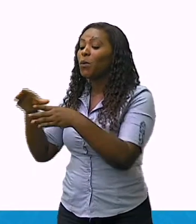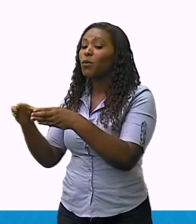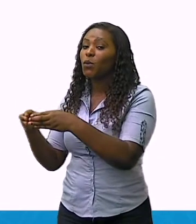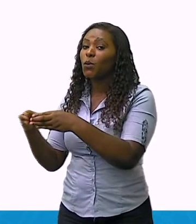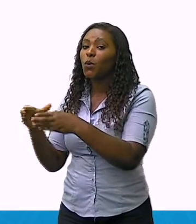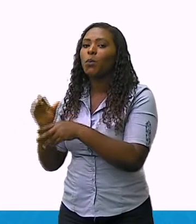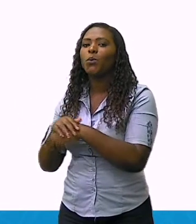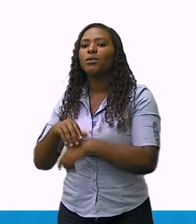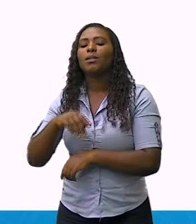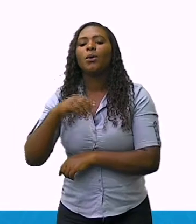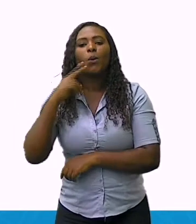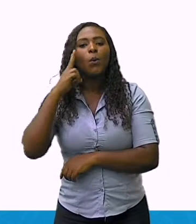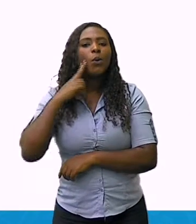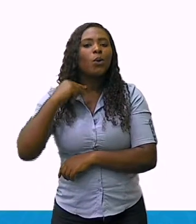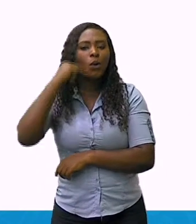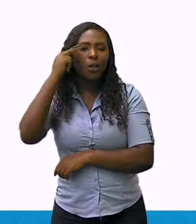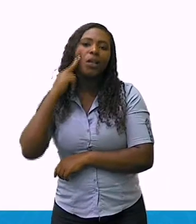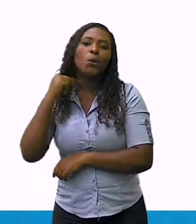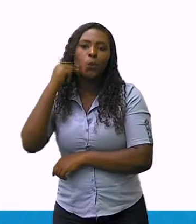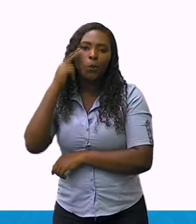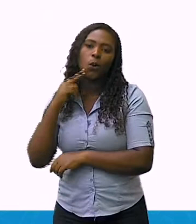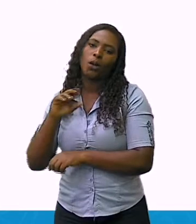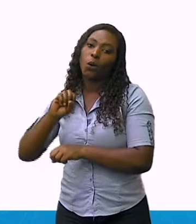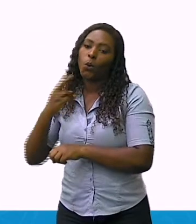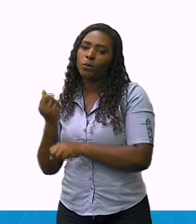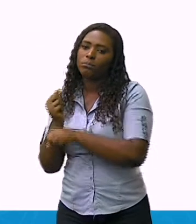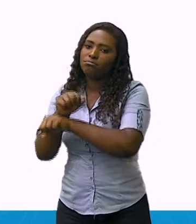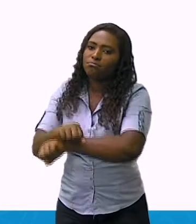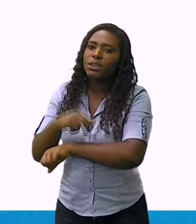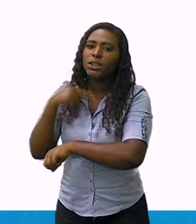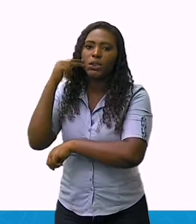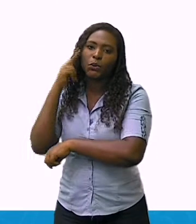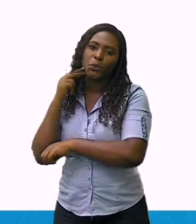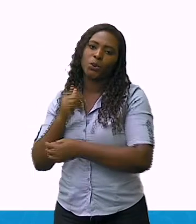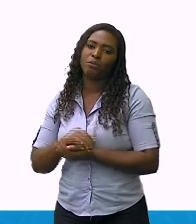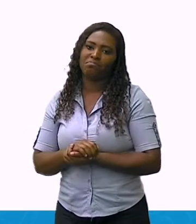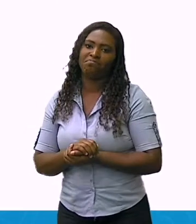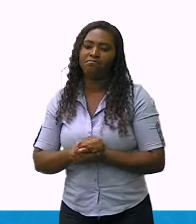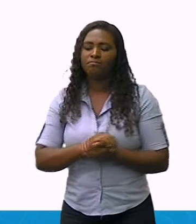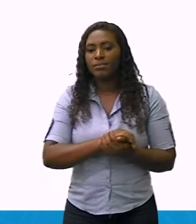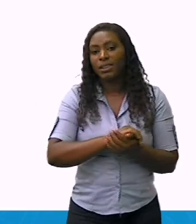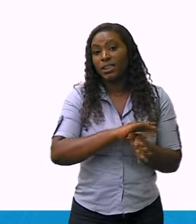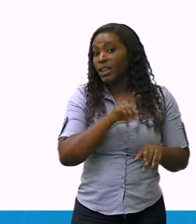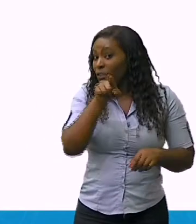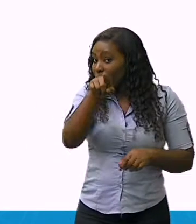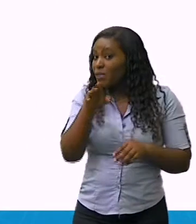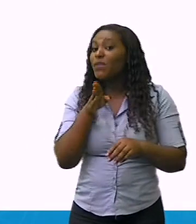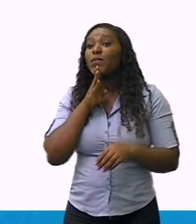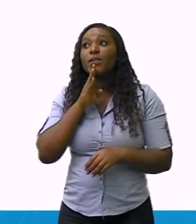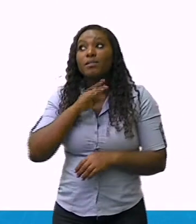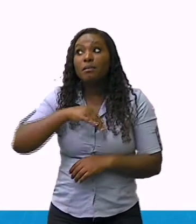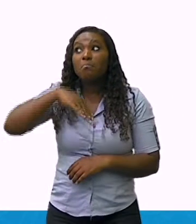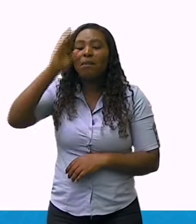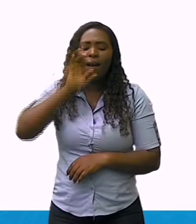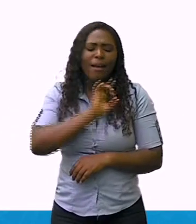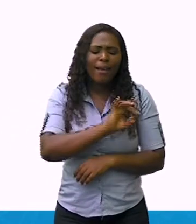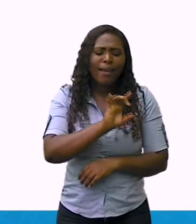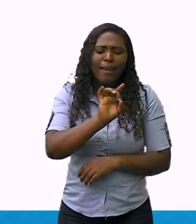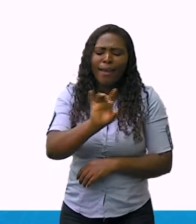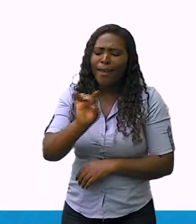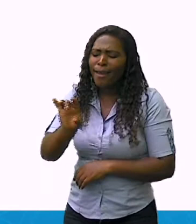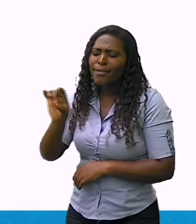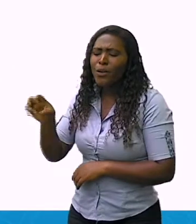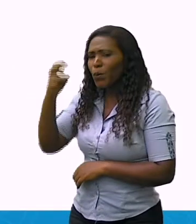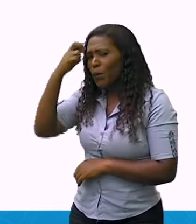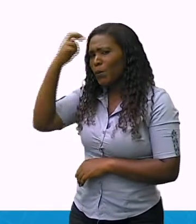detalhes a respeito de cada um destes povos, da cultura, dos costumes. Vamos lá?